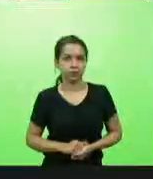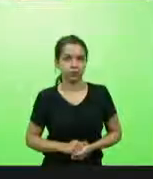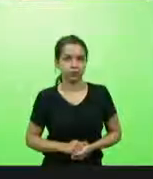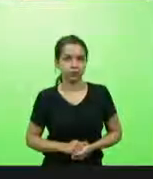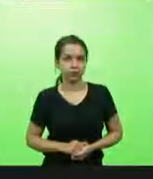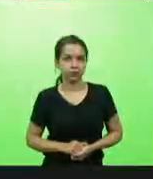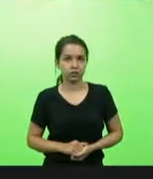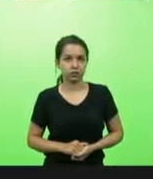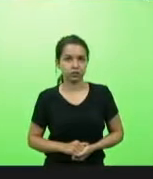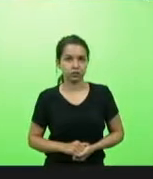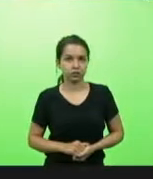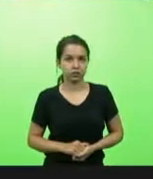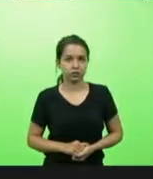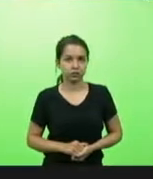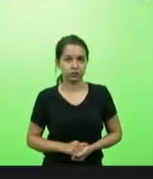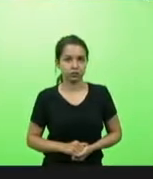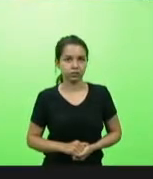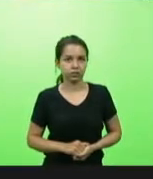Sr. Presidente,